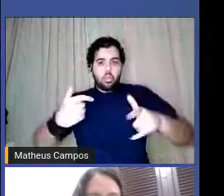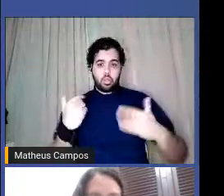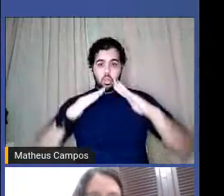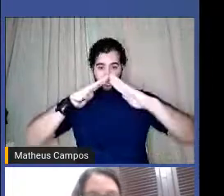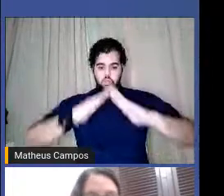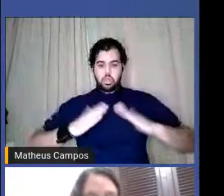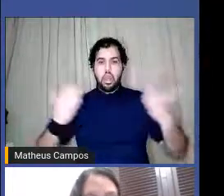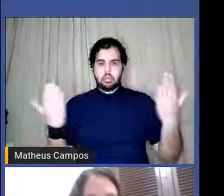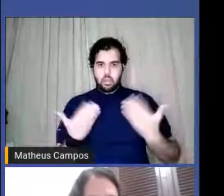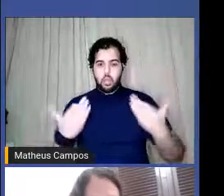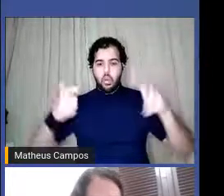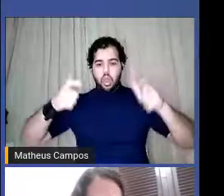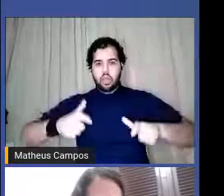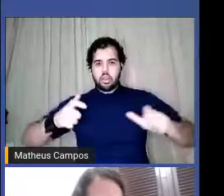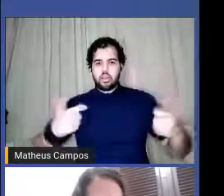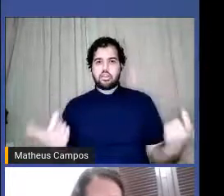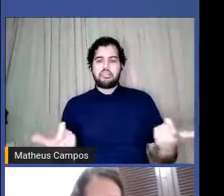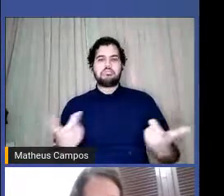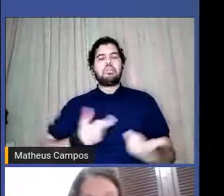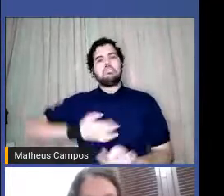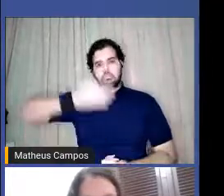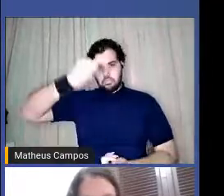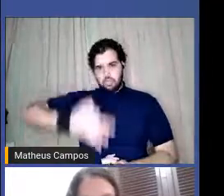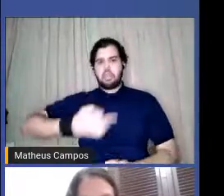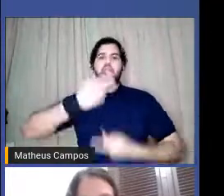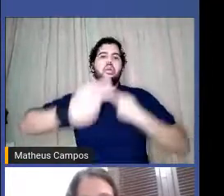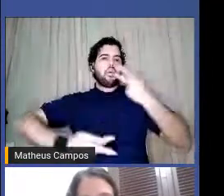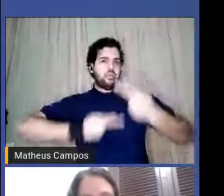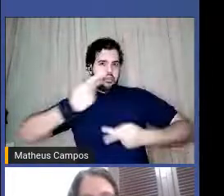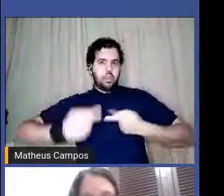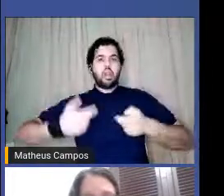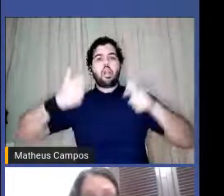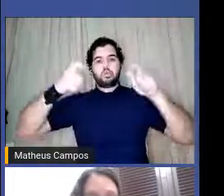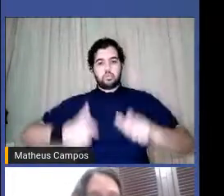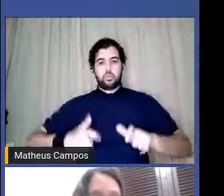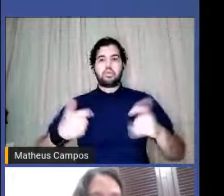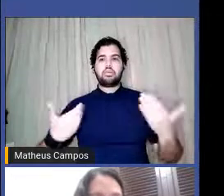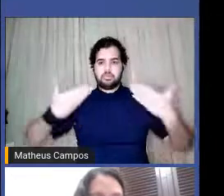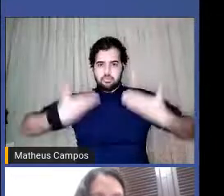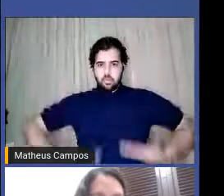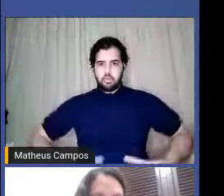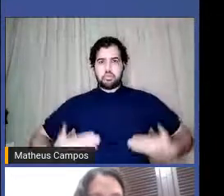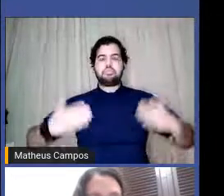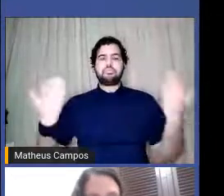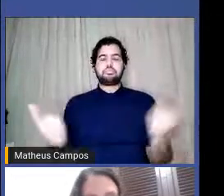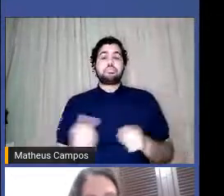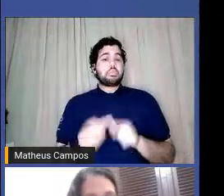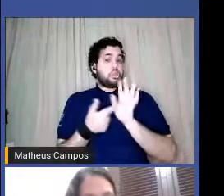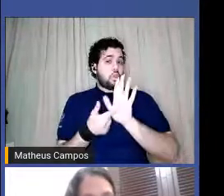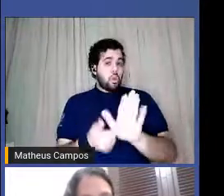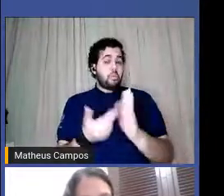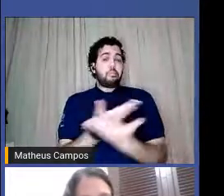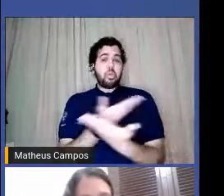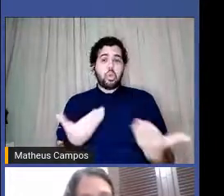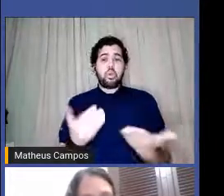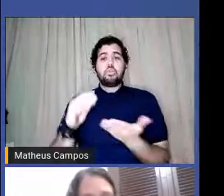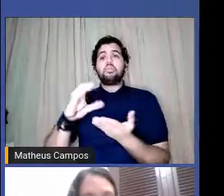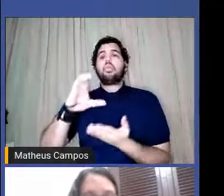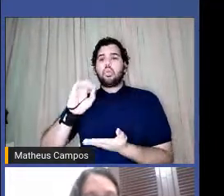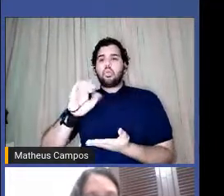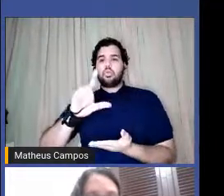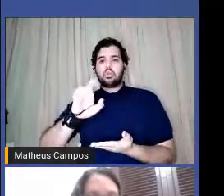Laís? Nada mais legítimo do que falar do seu lugar. E eu queria apresentar para vocês a coletiva Barrosas,